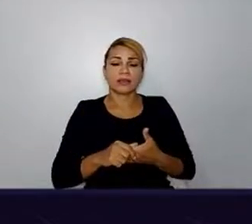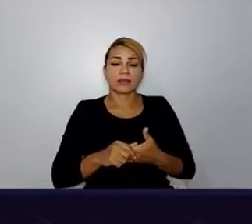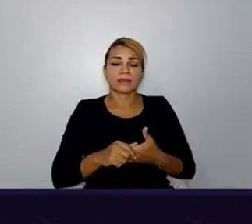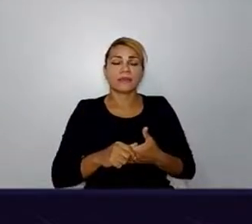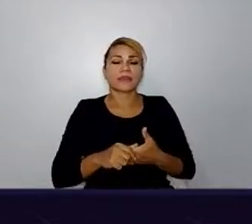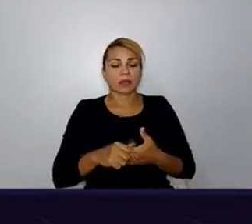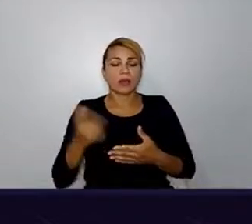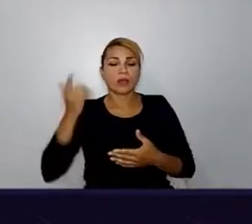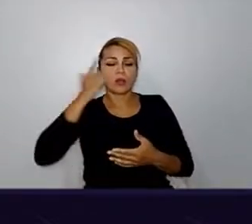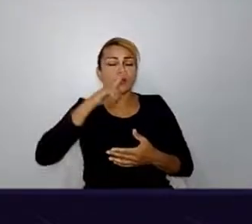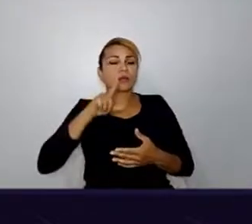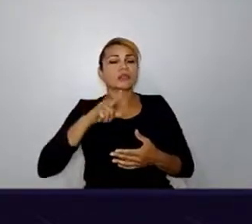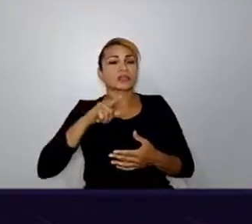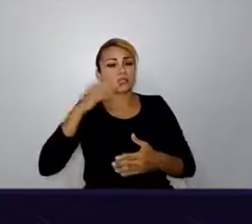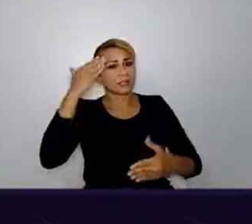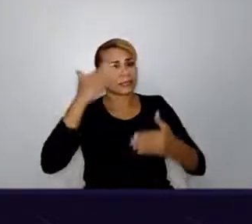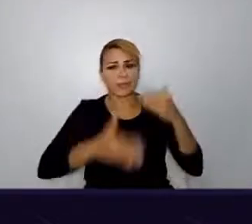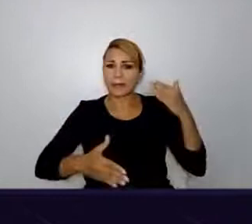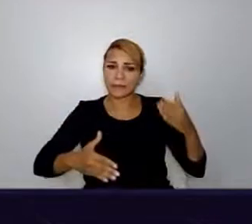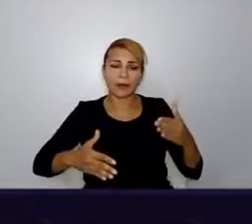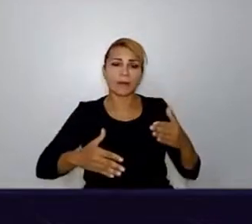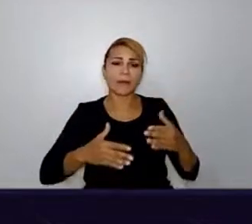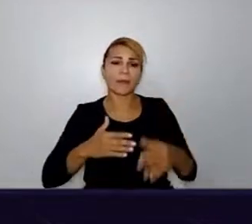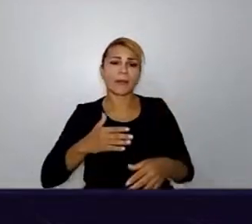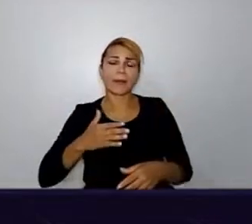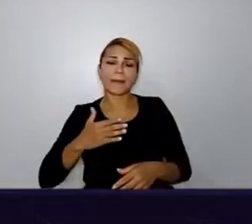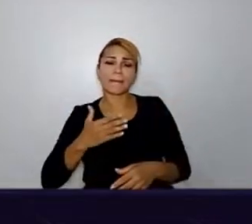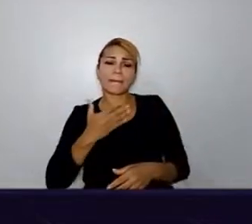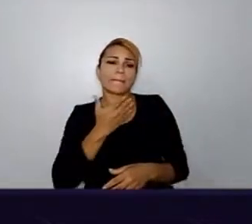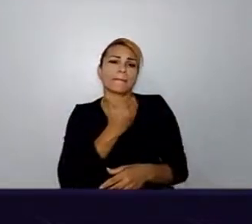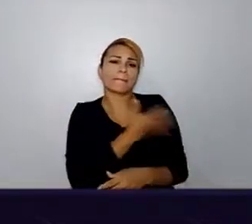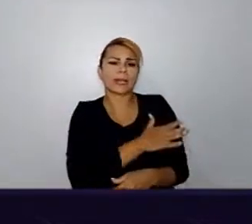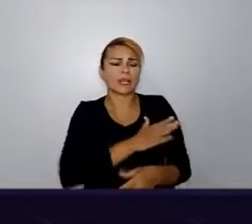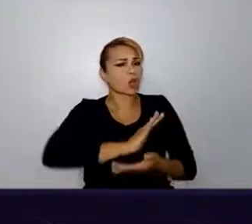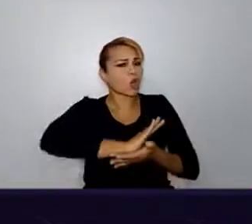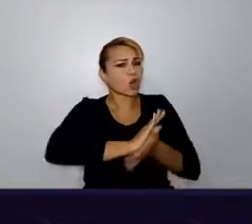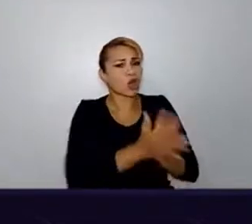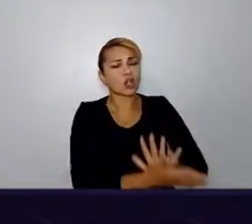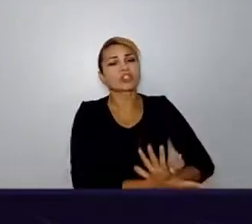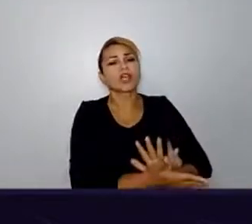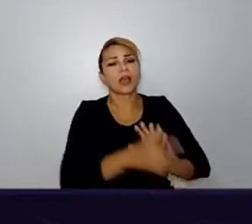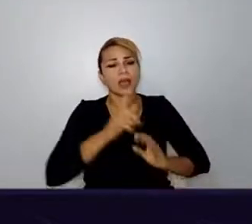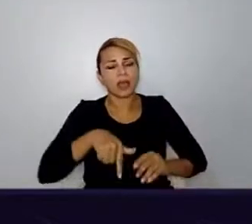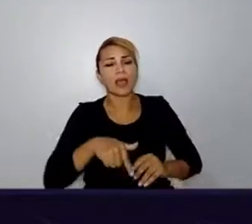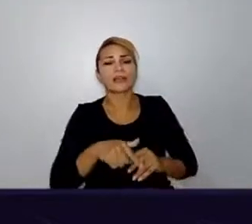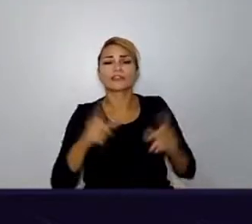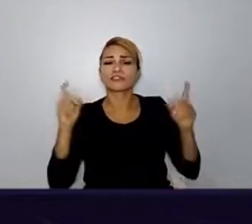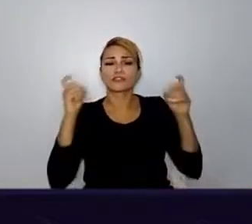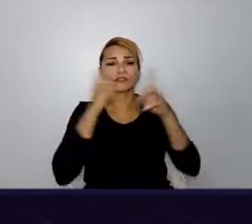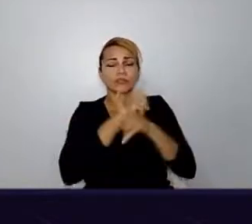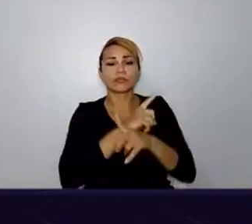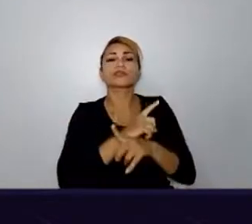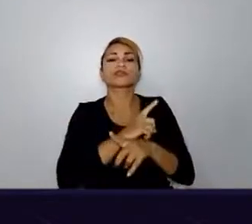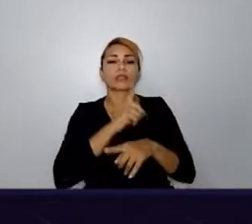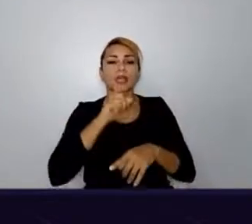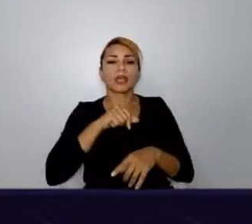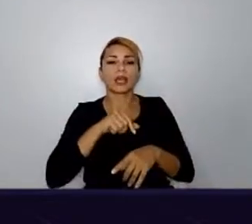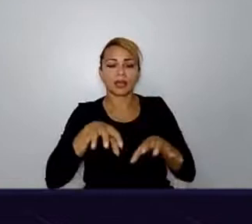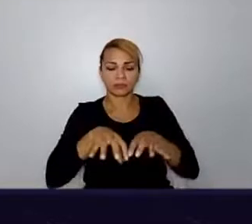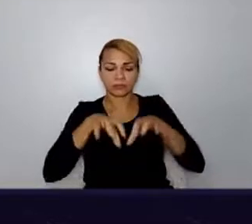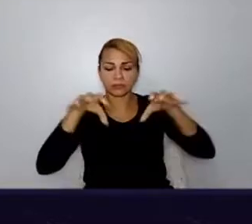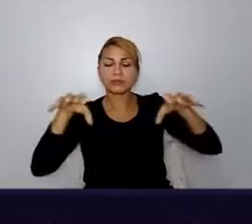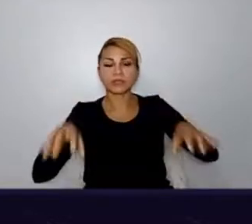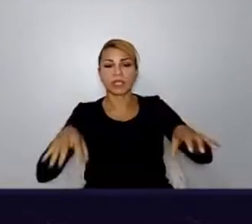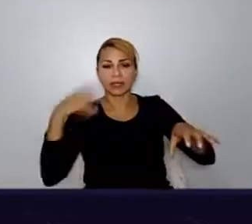barreira, esse preconceito, essa dificuldade, né? Que essa polarização, principalmente no